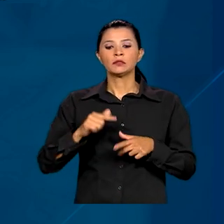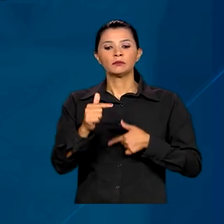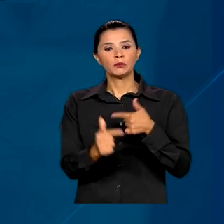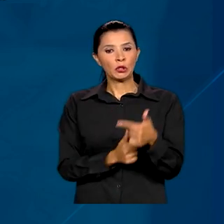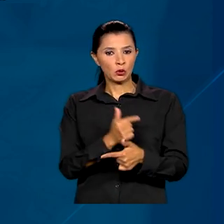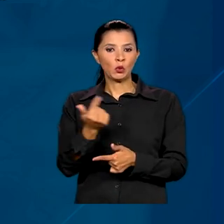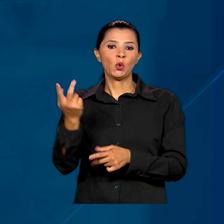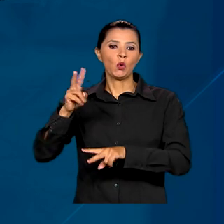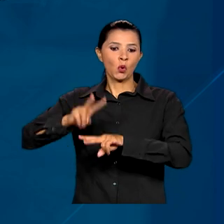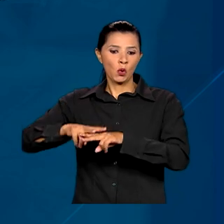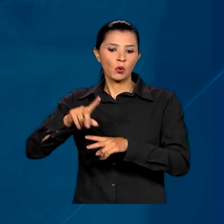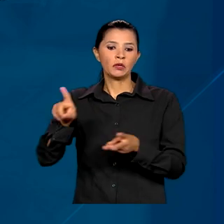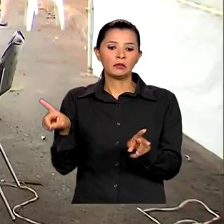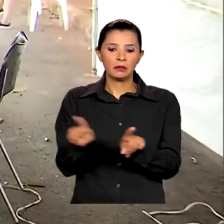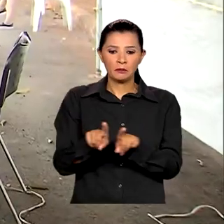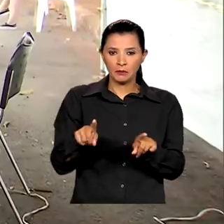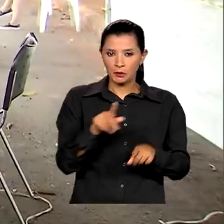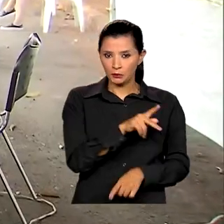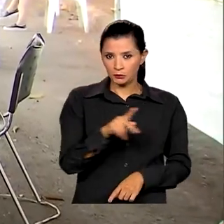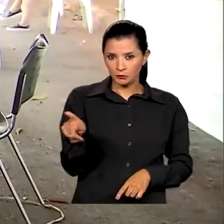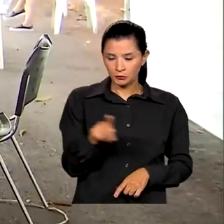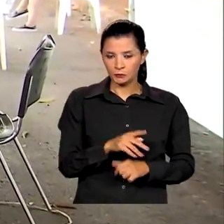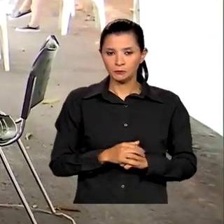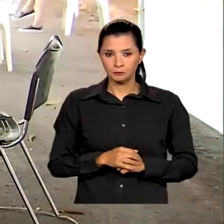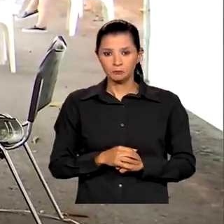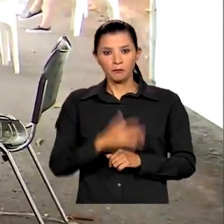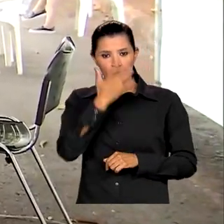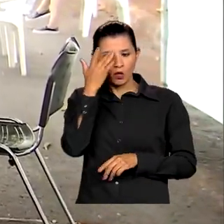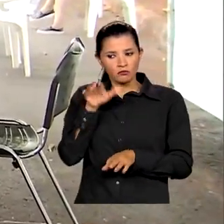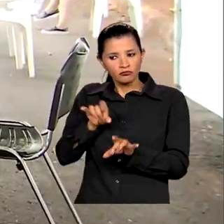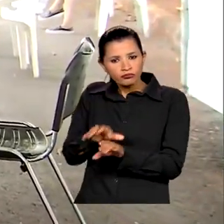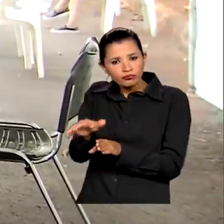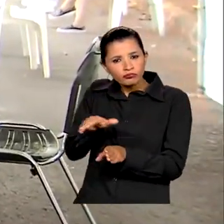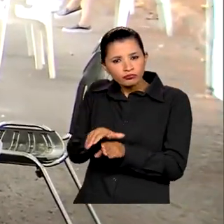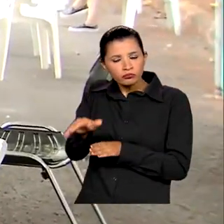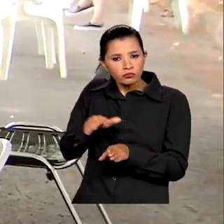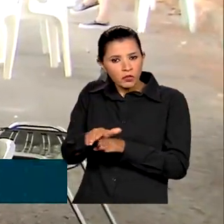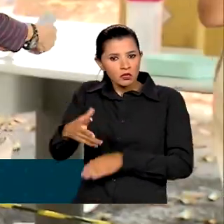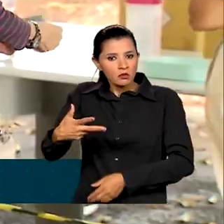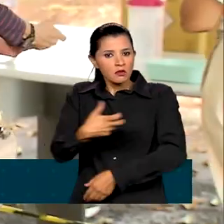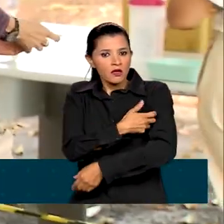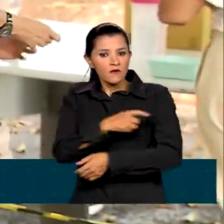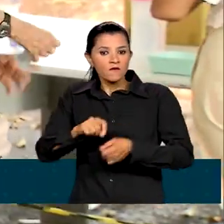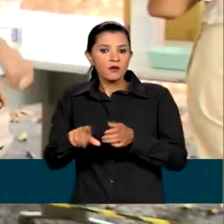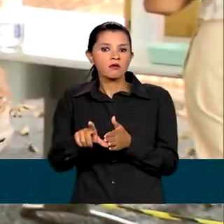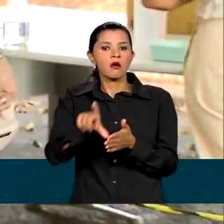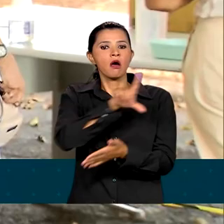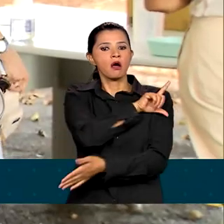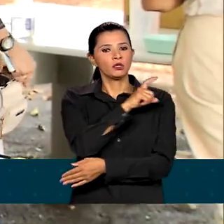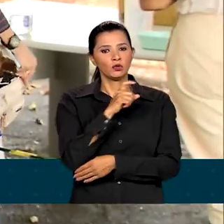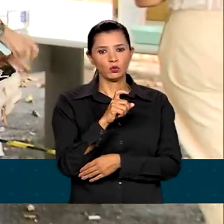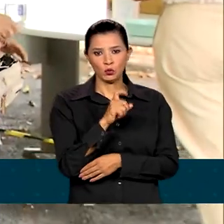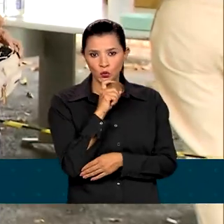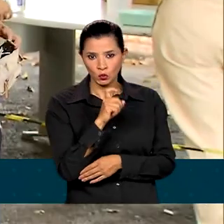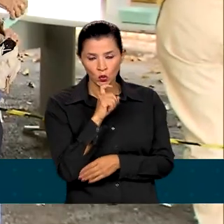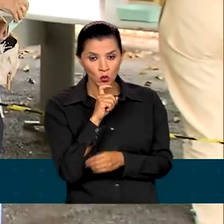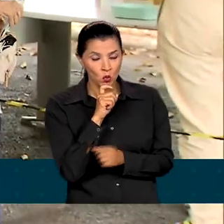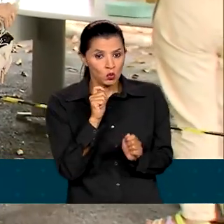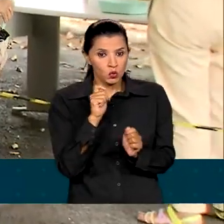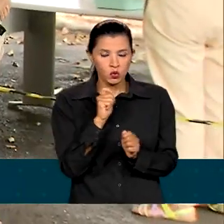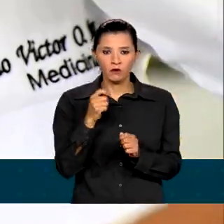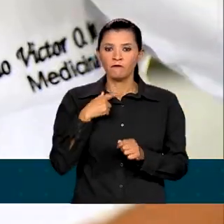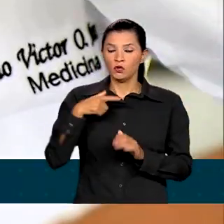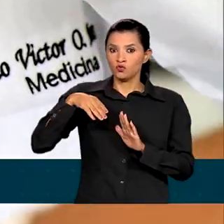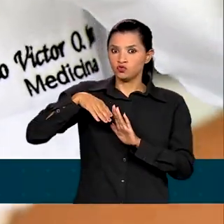sistema prisional e professores. Especialistas orientam que a imunização seja feita antes da chegada do inverno, quando as baixas